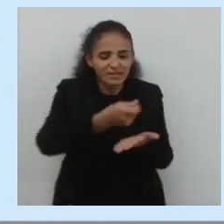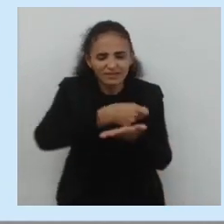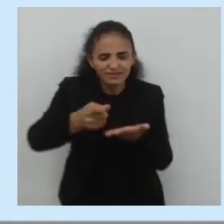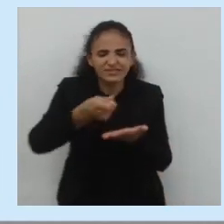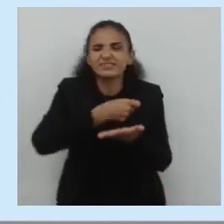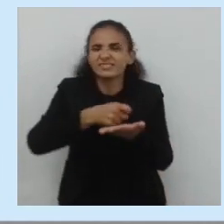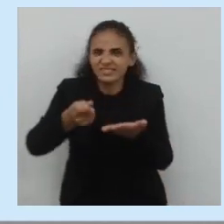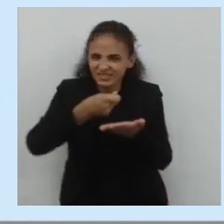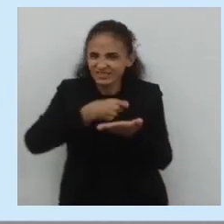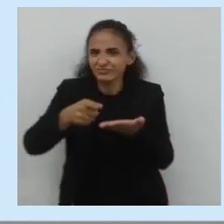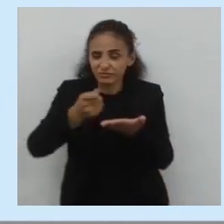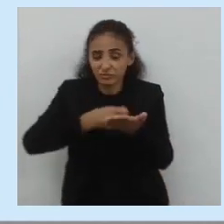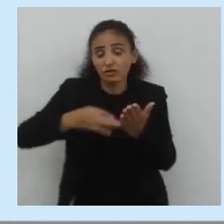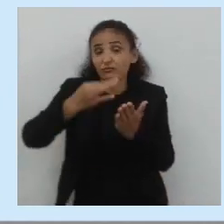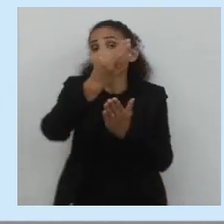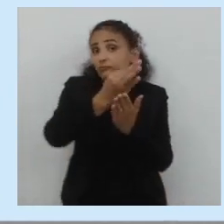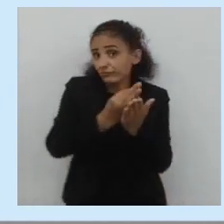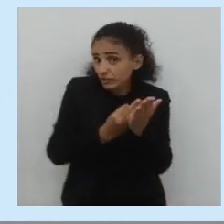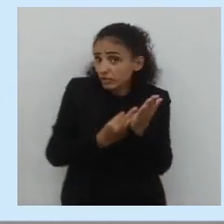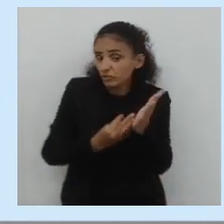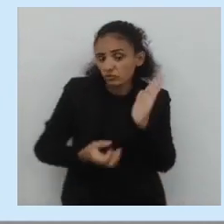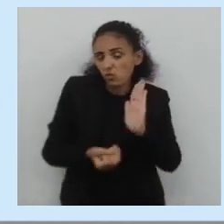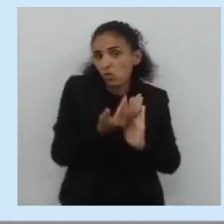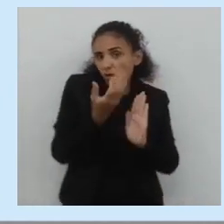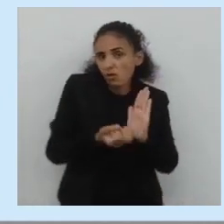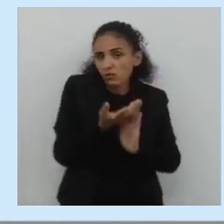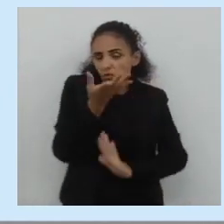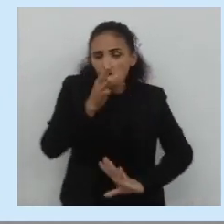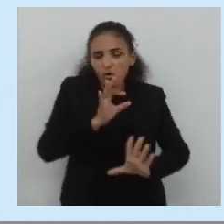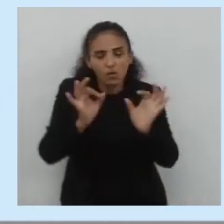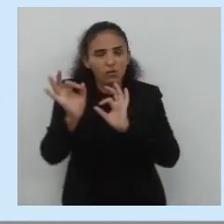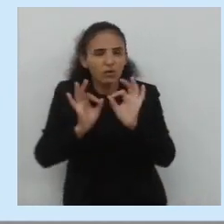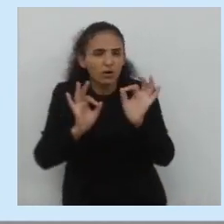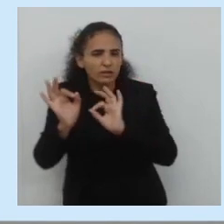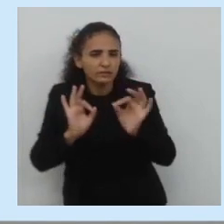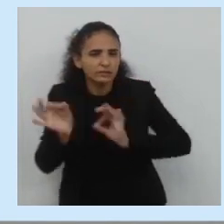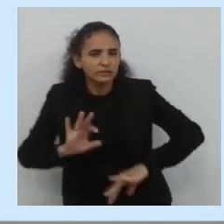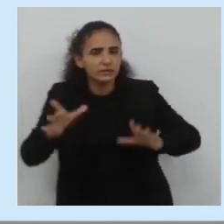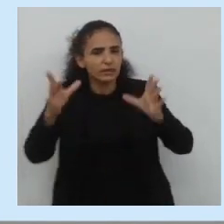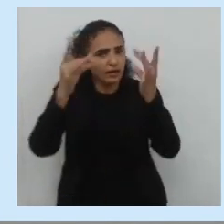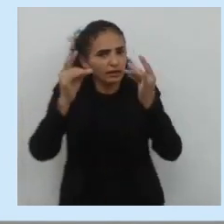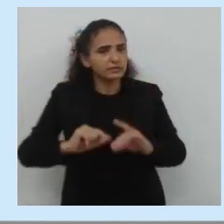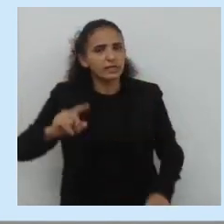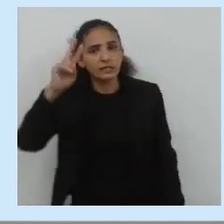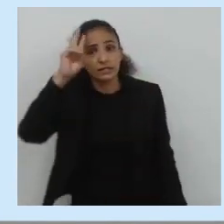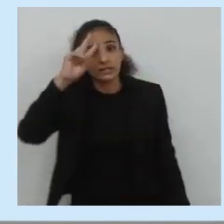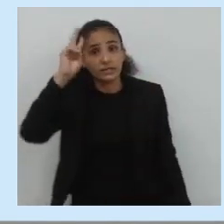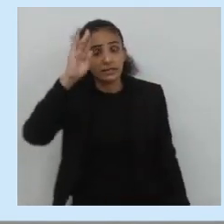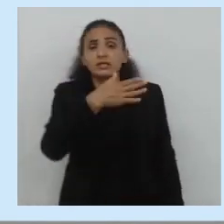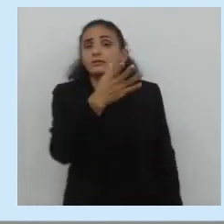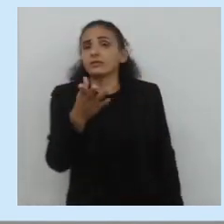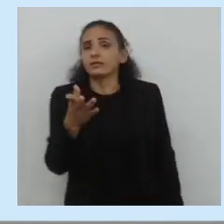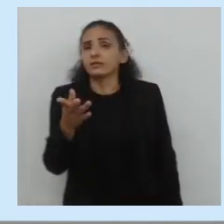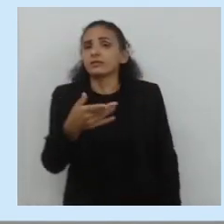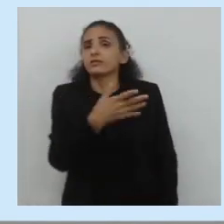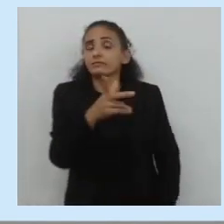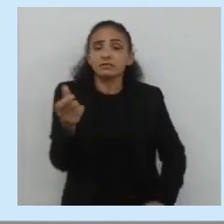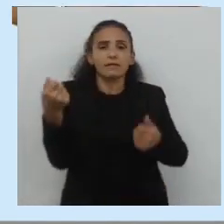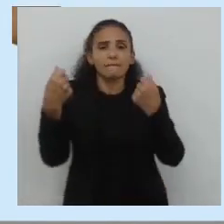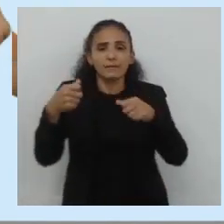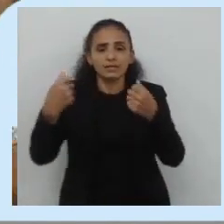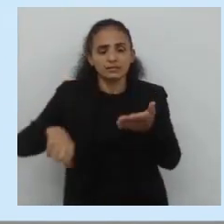a produção do texto, a edição do texto. Edição do texto. Lembrem-se que vocês vão escrever,